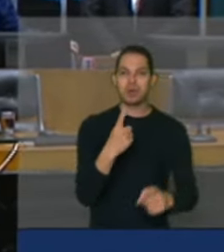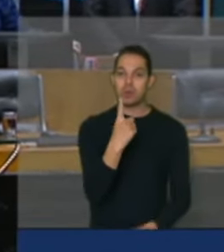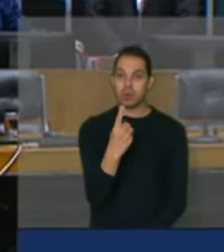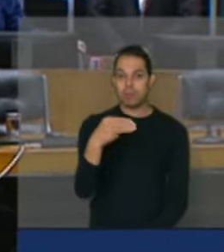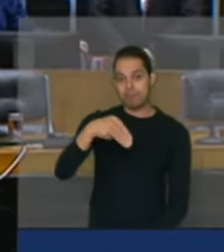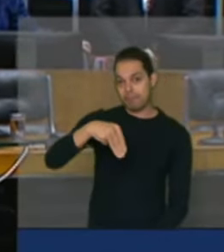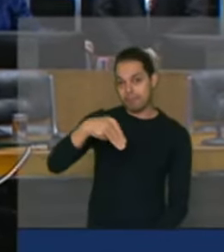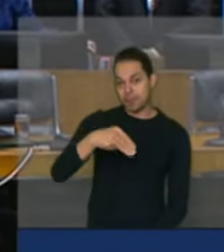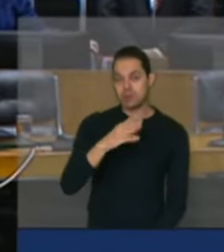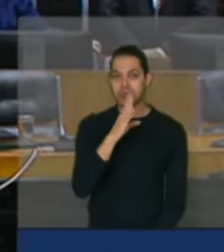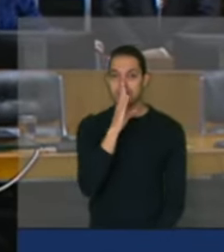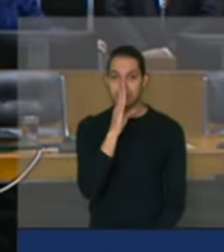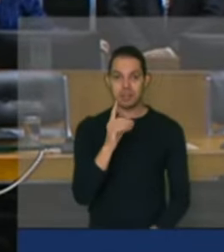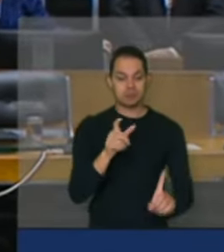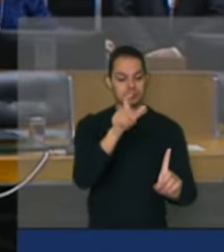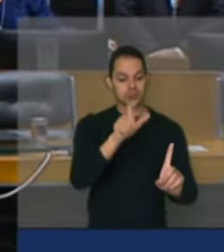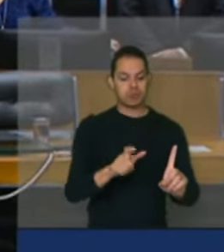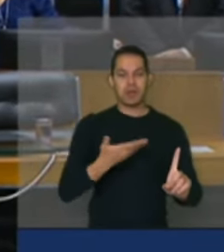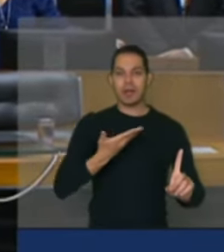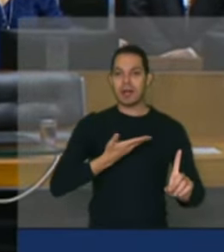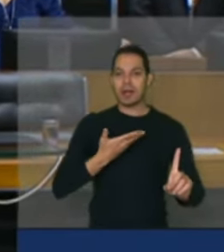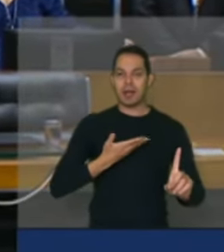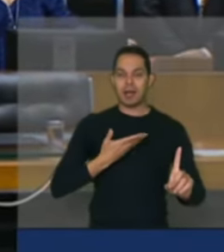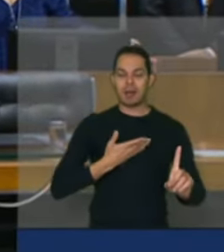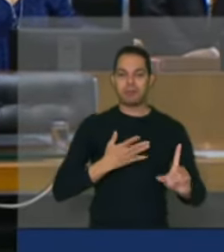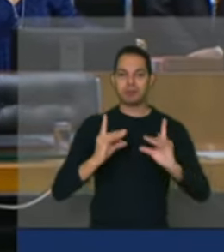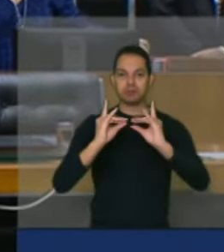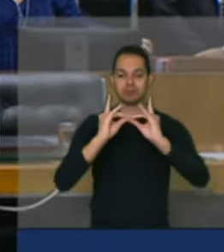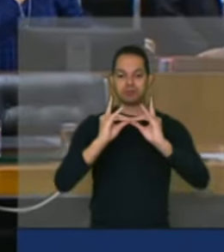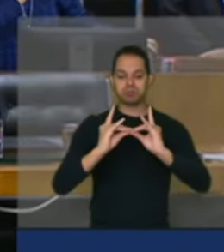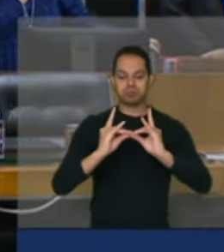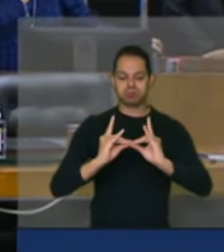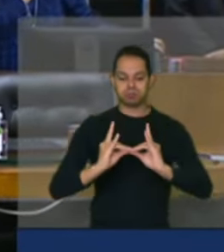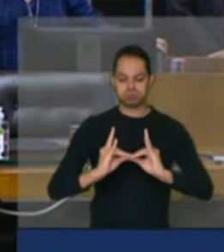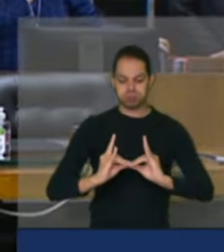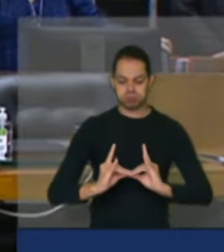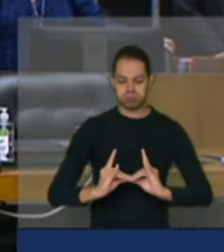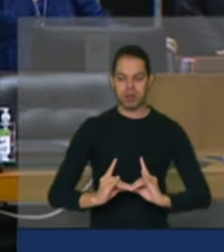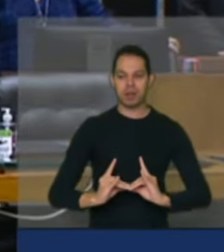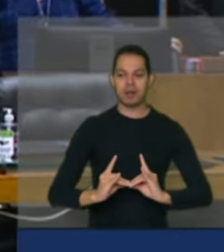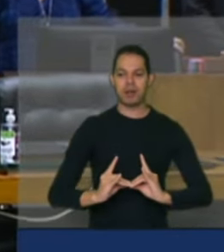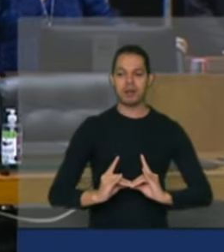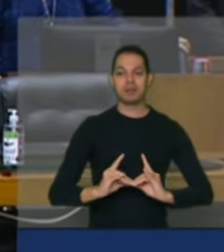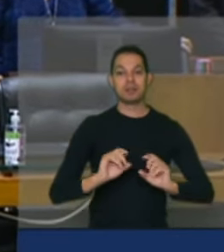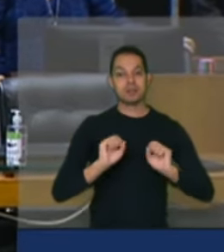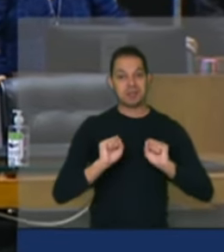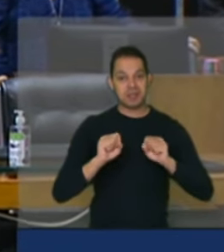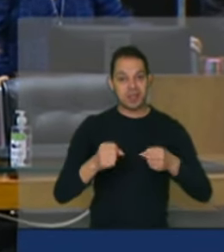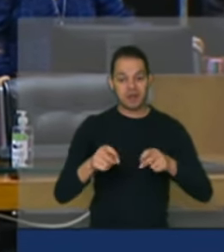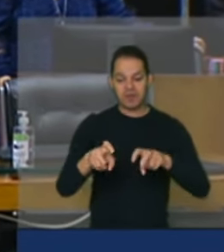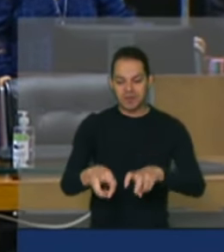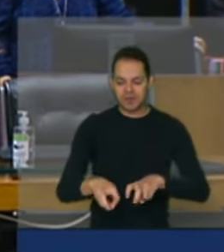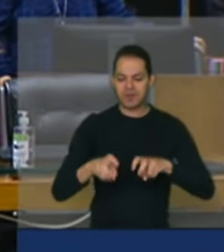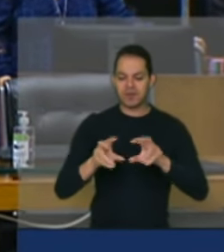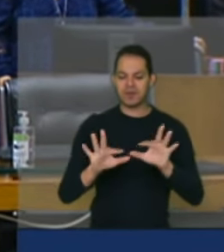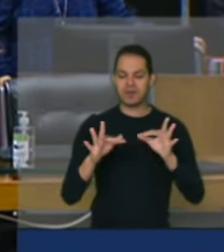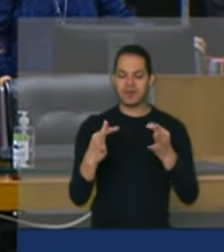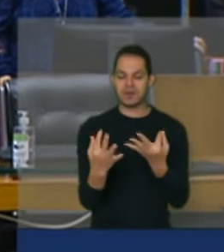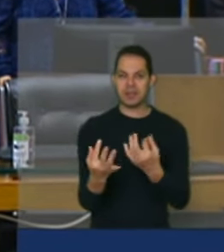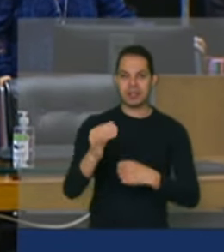sepultado esse grande amigo e guerreiro que nos também defendeu muito a nossa agricultura familiar dentro da Central.